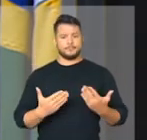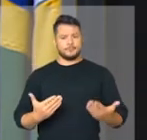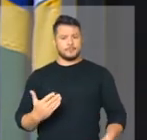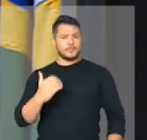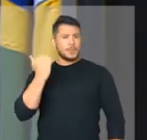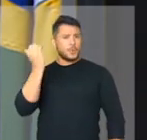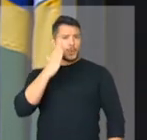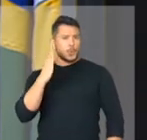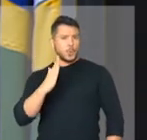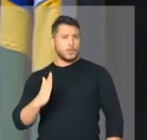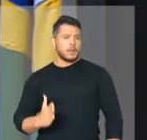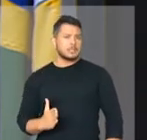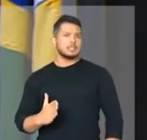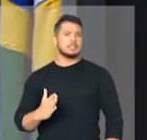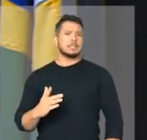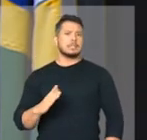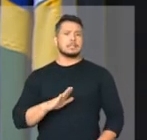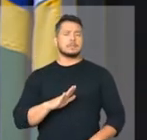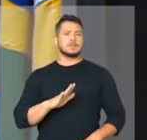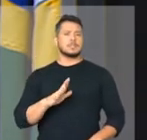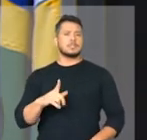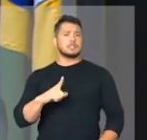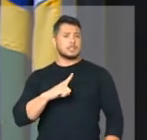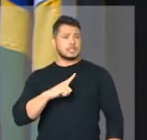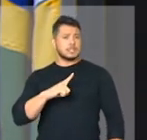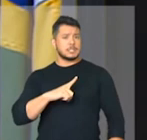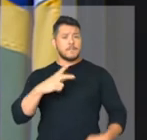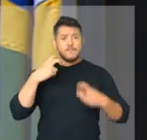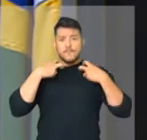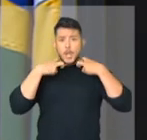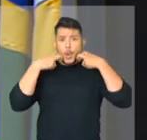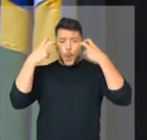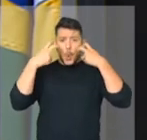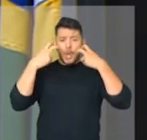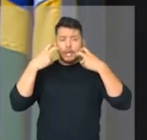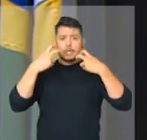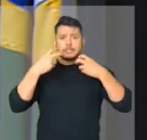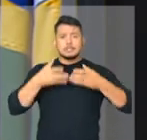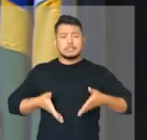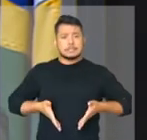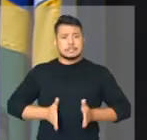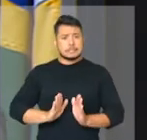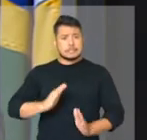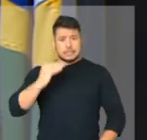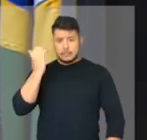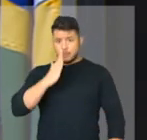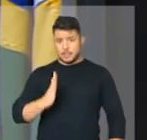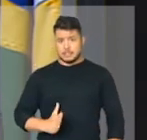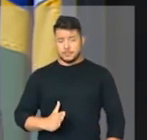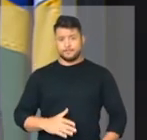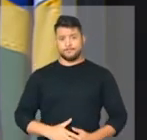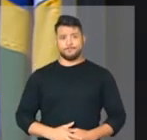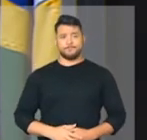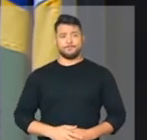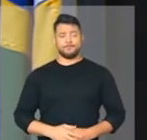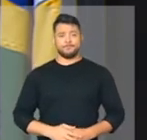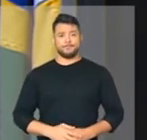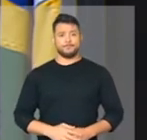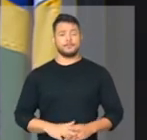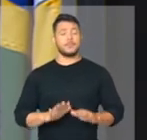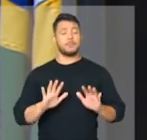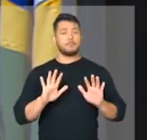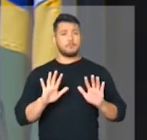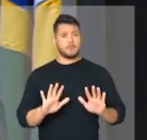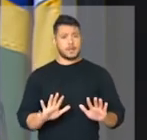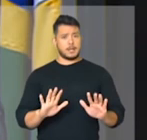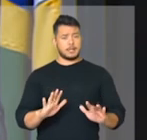tornasse muitas vezes envergonhado de ser brasileiro. Mas o brasileiro disse